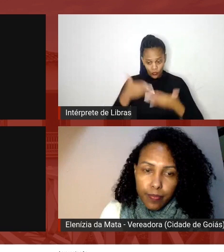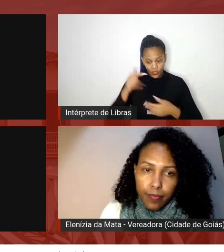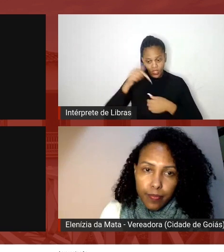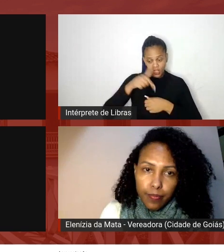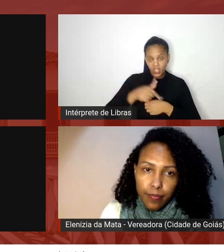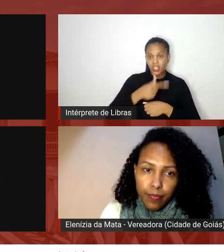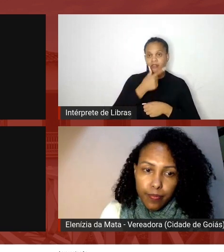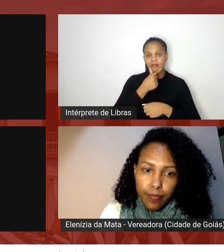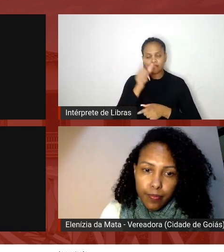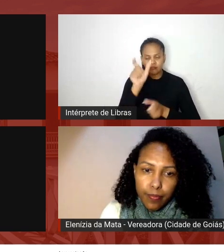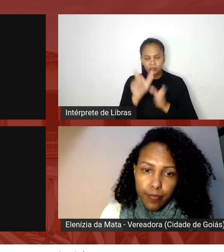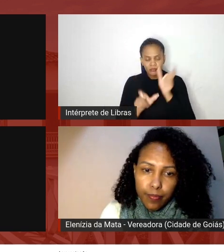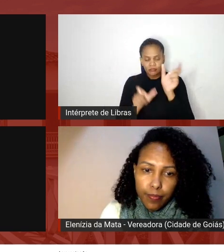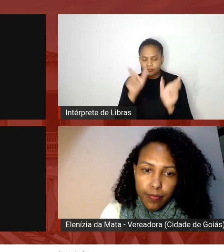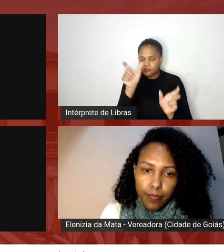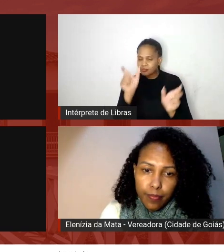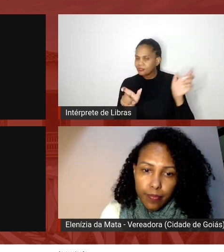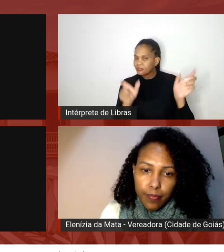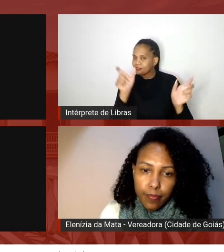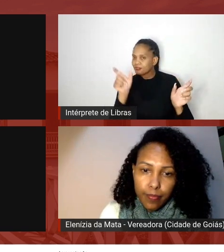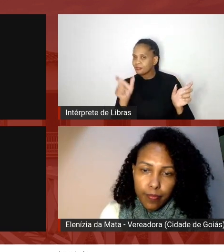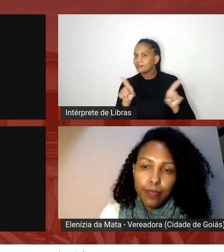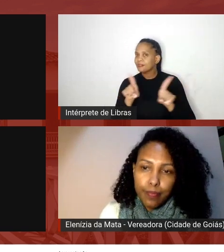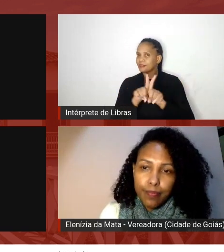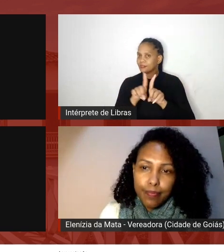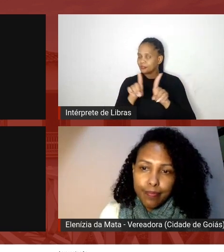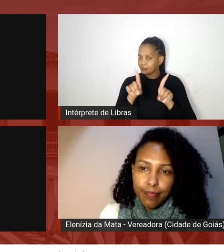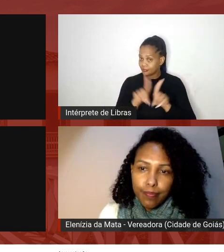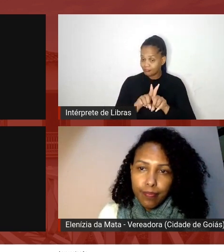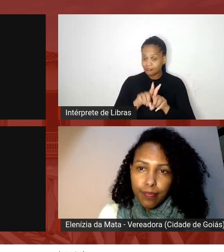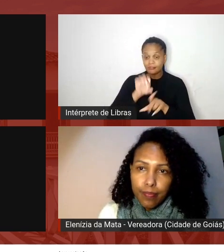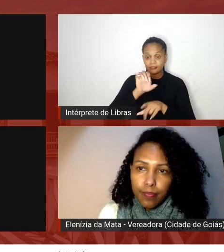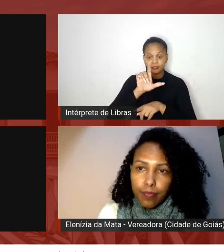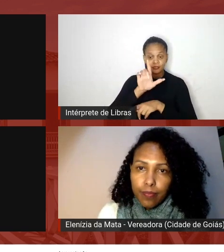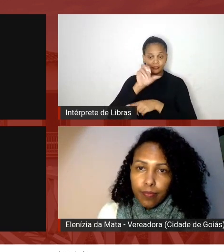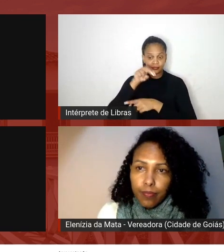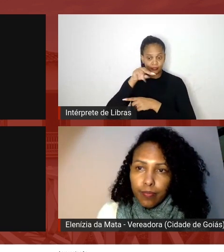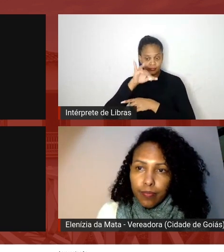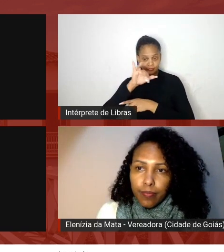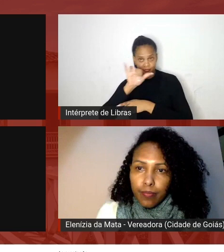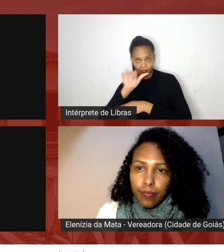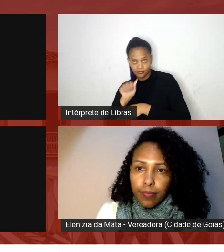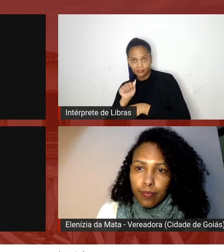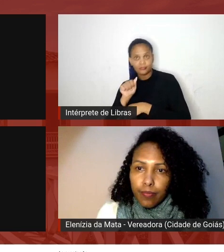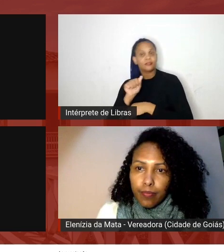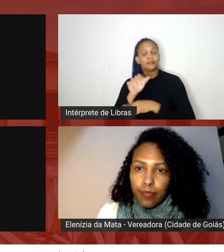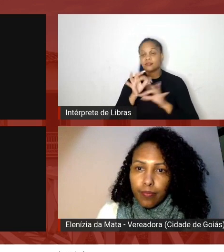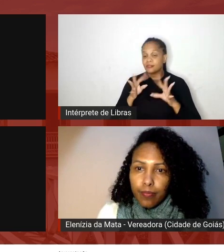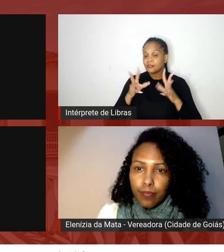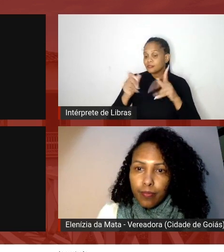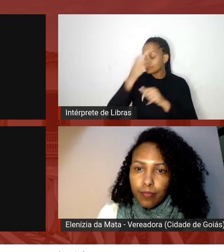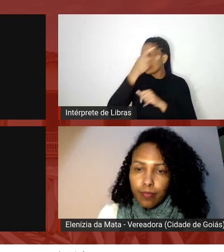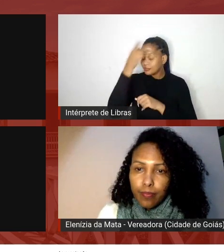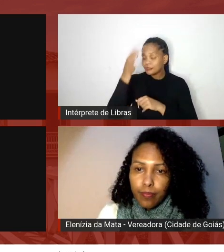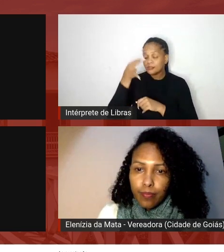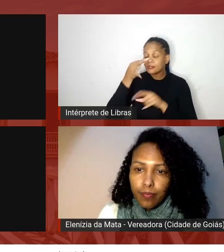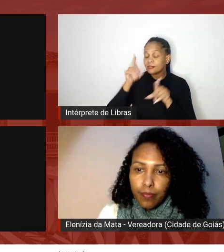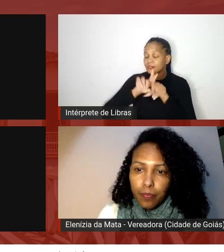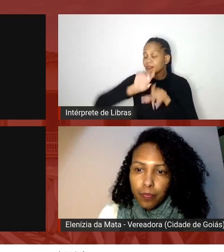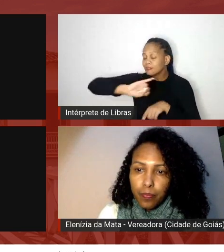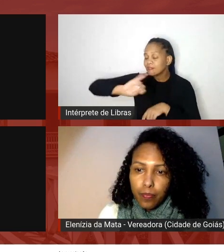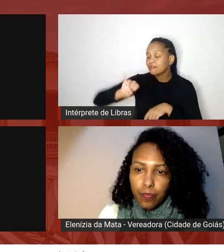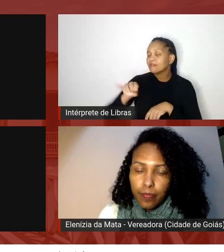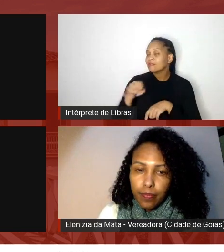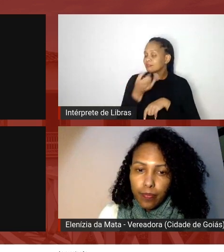a Fernanda e Elenísia assim como todos e todas que estão acompanhando a aproveitar um pouquinho da